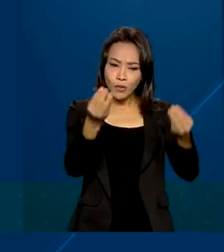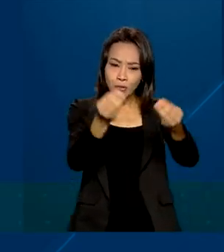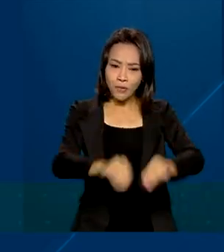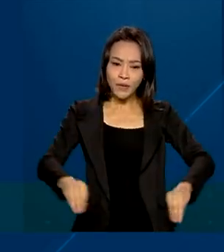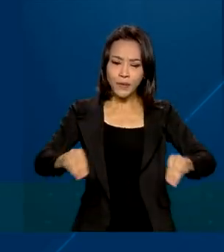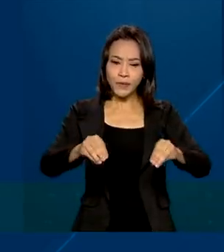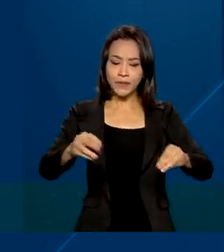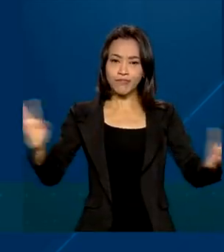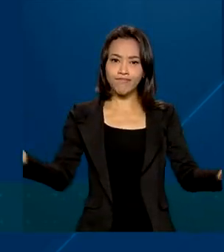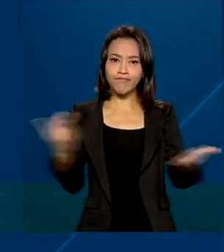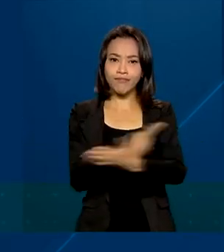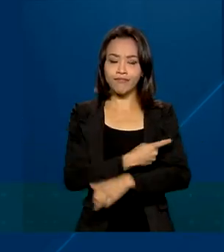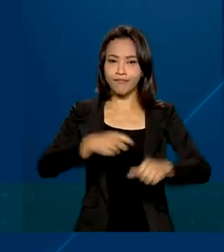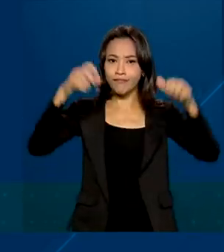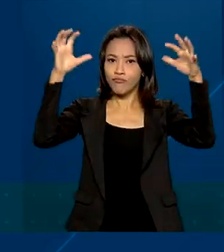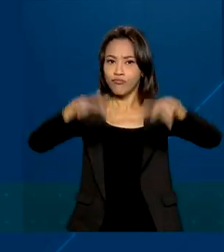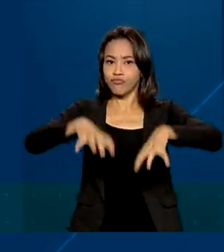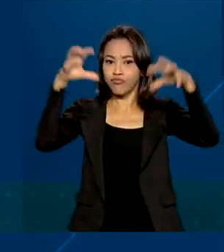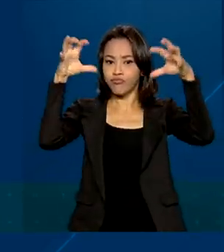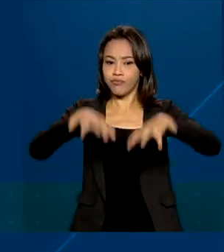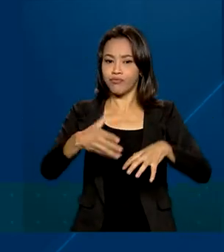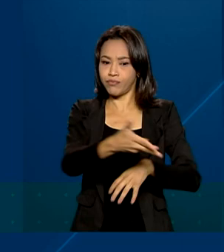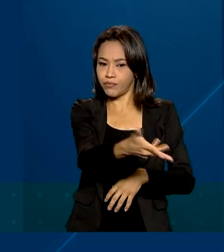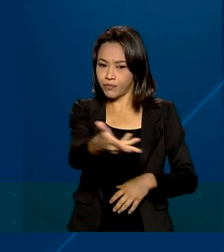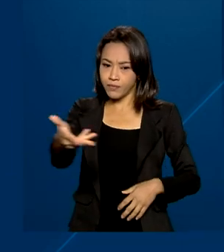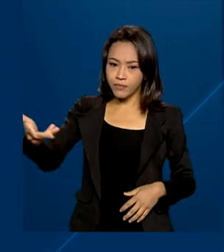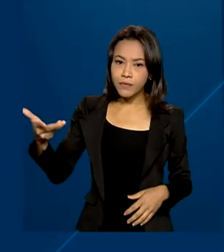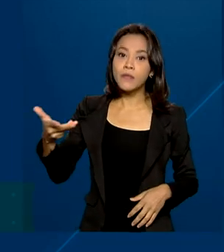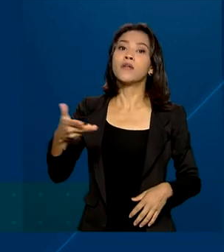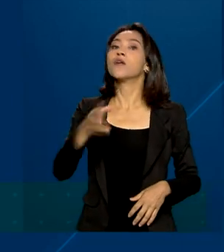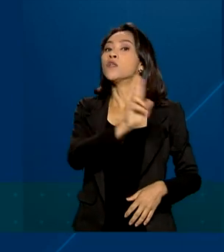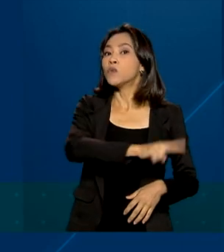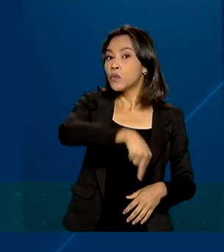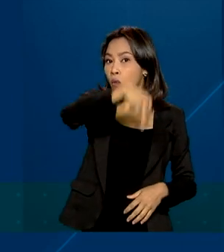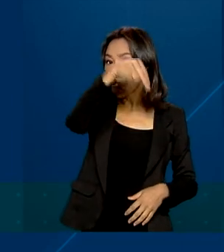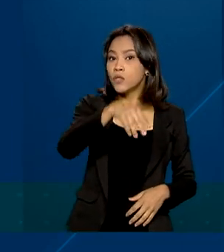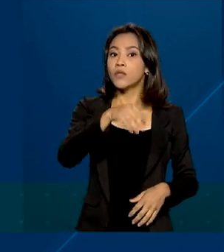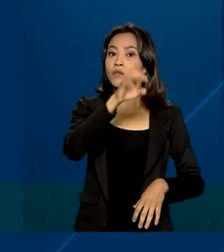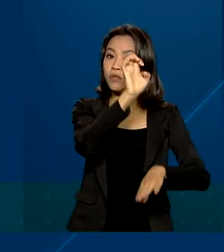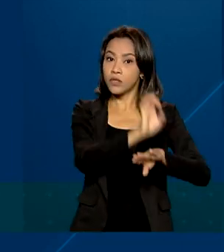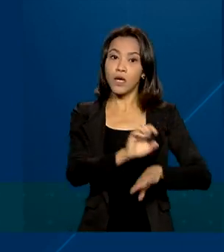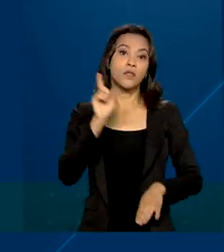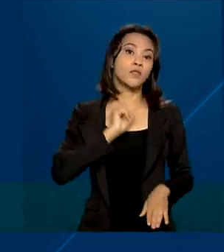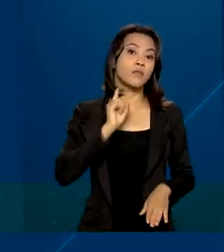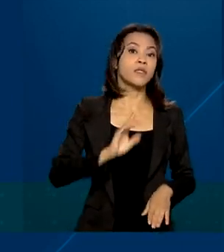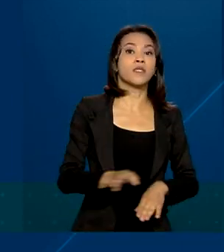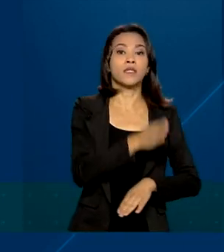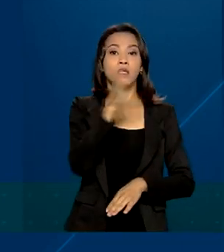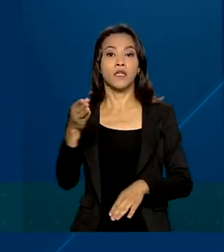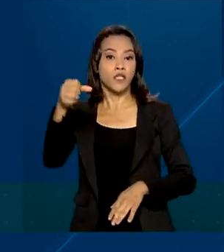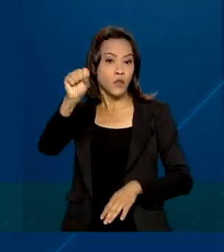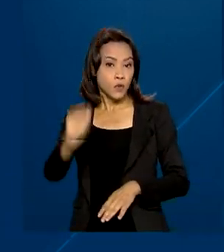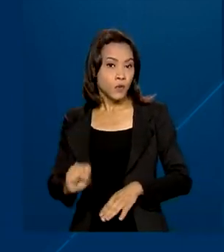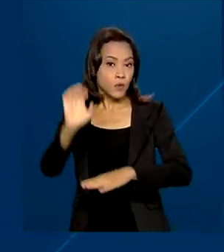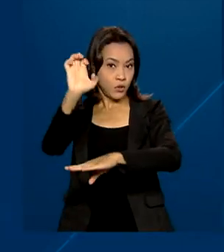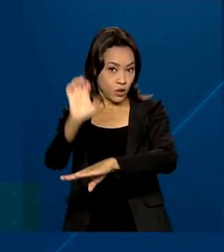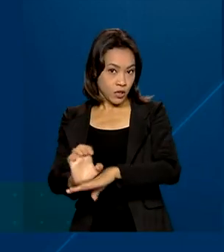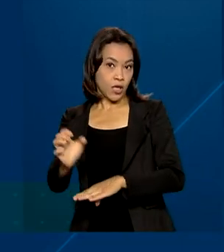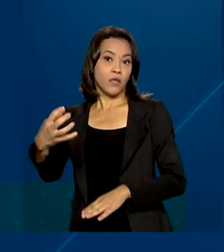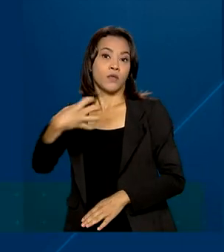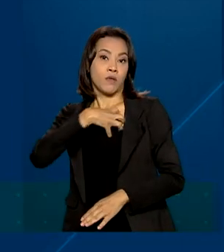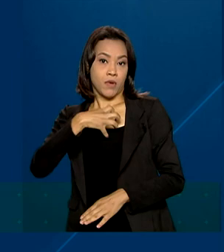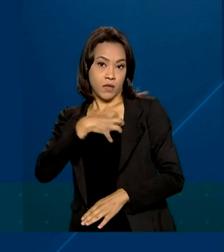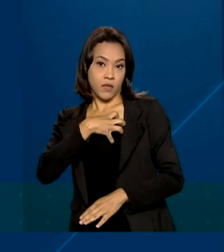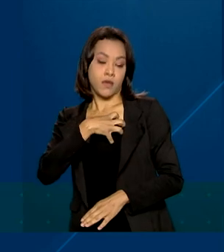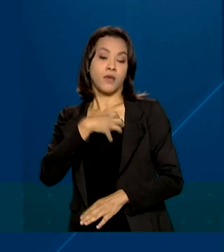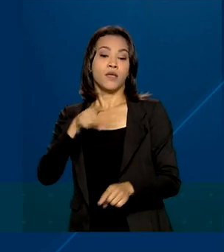provocados pelas fortes chuvas que atingiram cidades no norte de Minas Gerais e sul da Bahia. E a liberação do saque